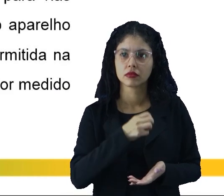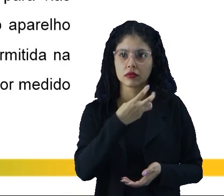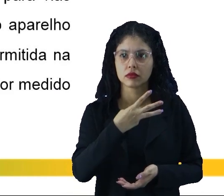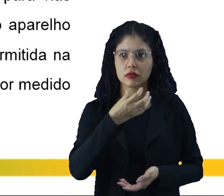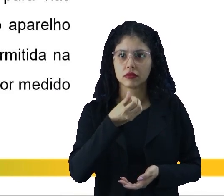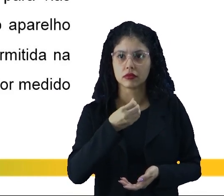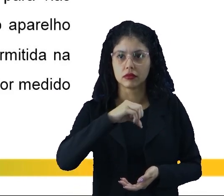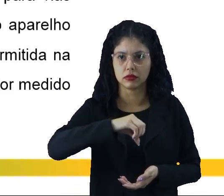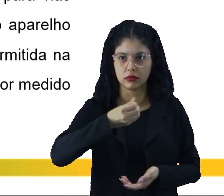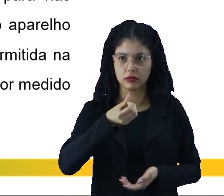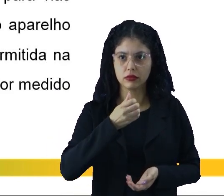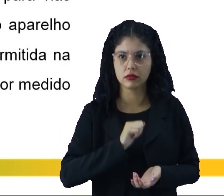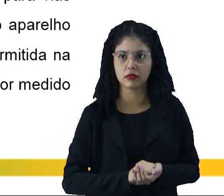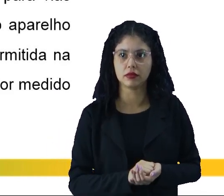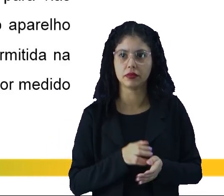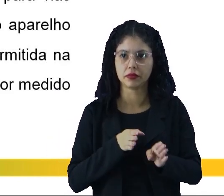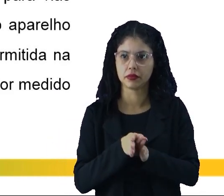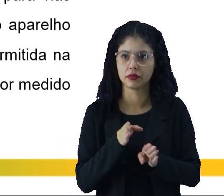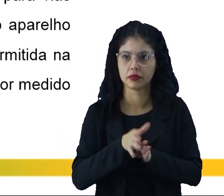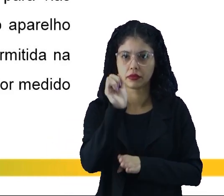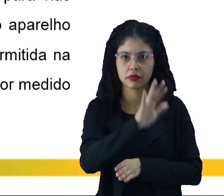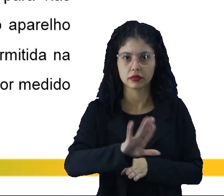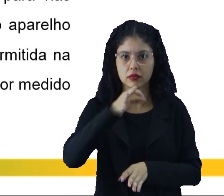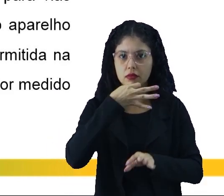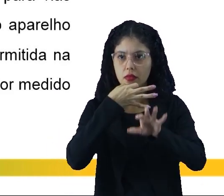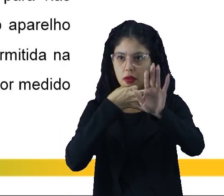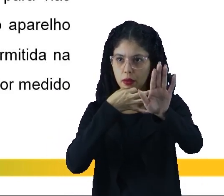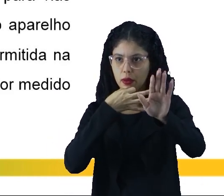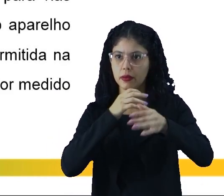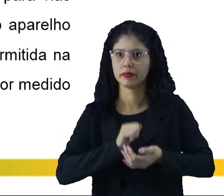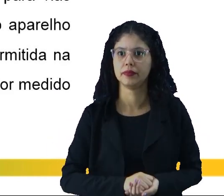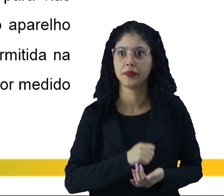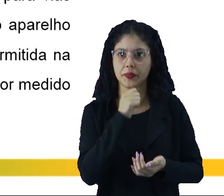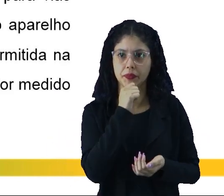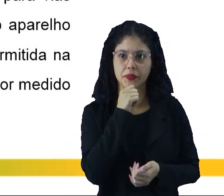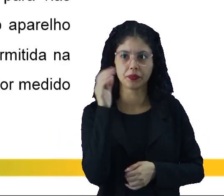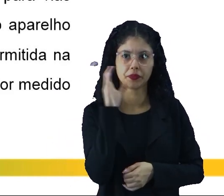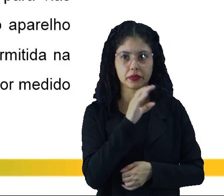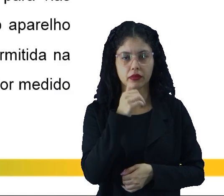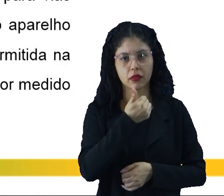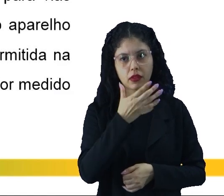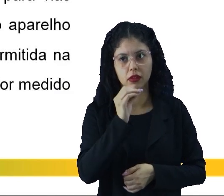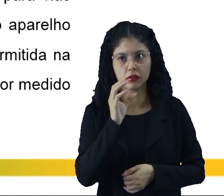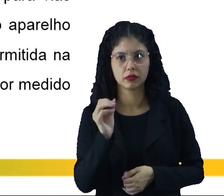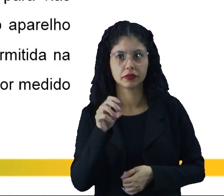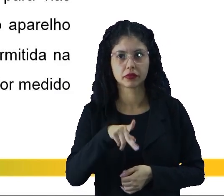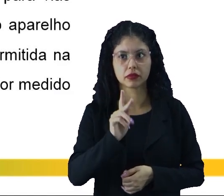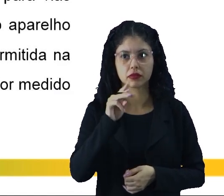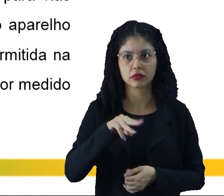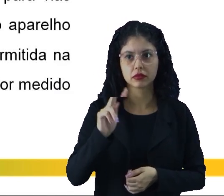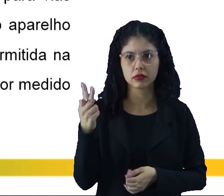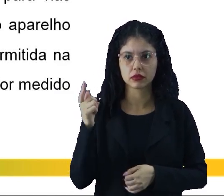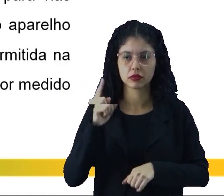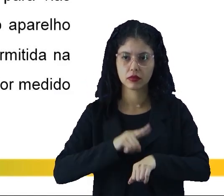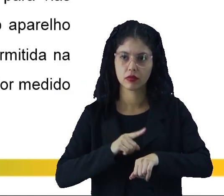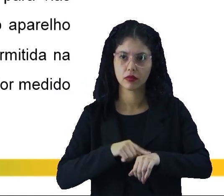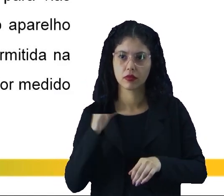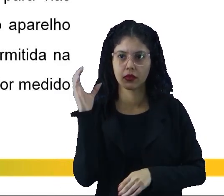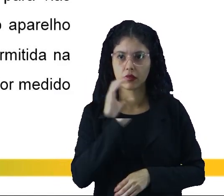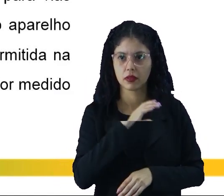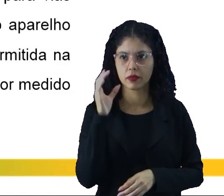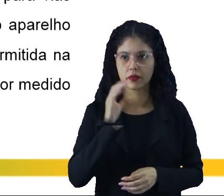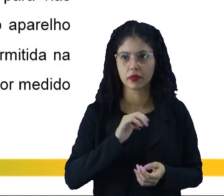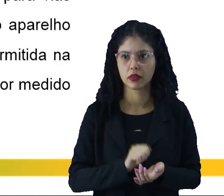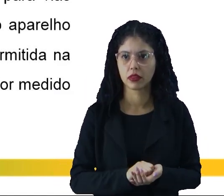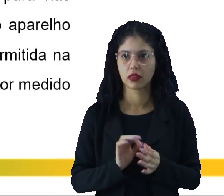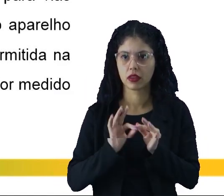396 do Conselho Nacional de Trânsito para vias com velocidade de até 100 km por hora, a